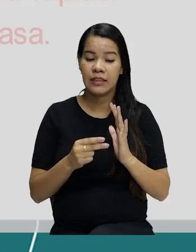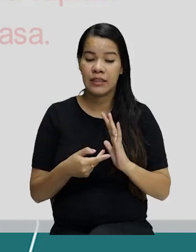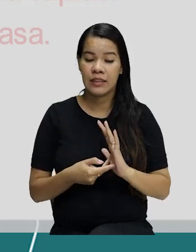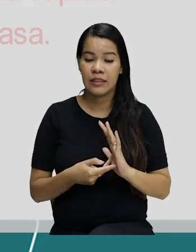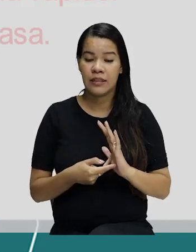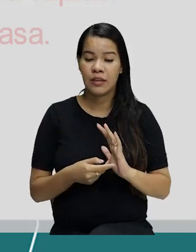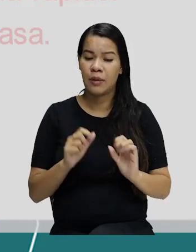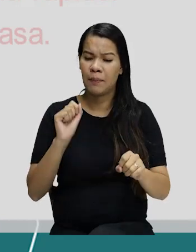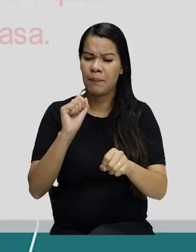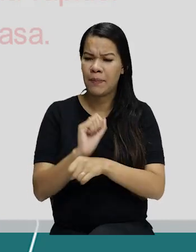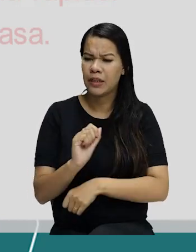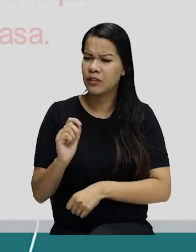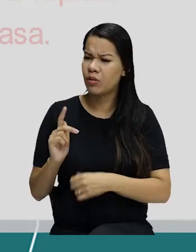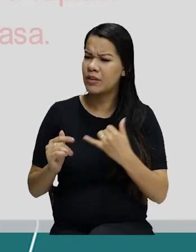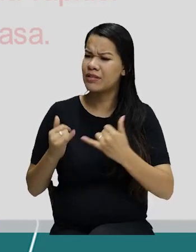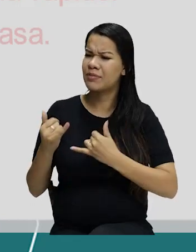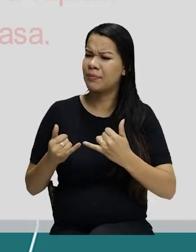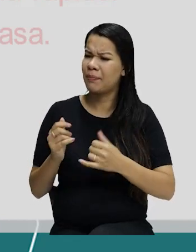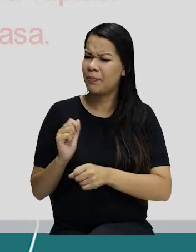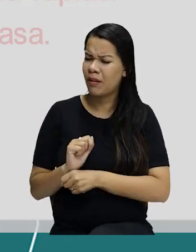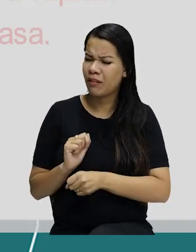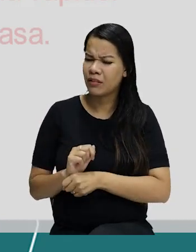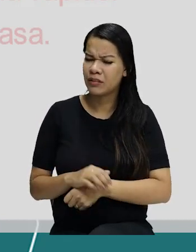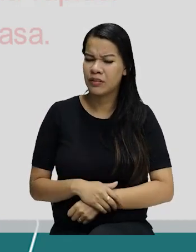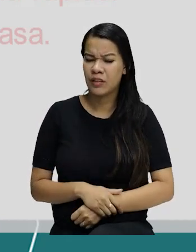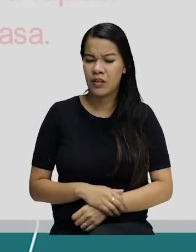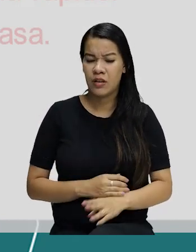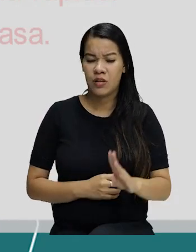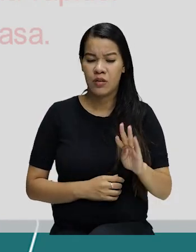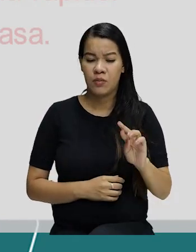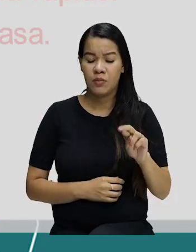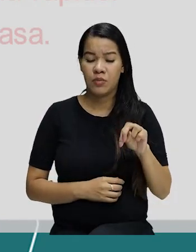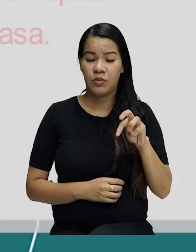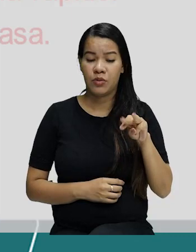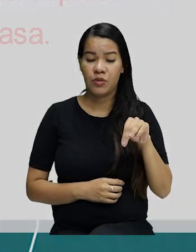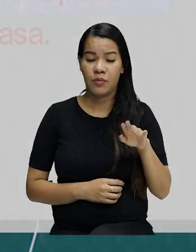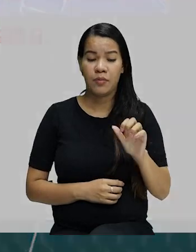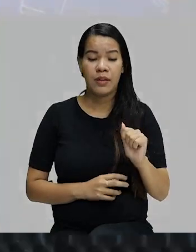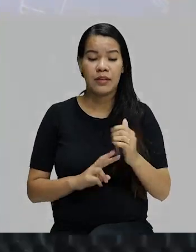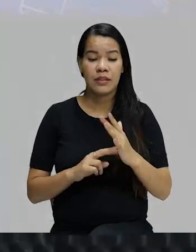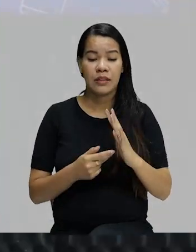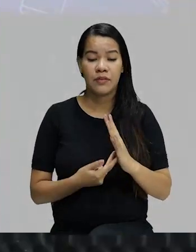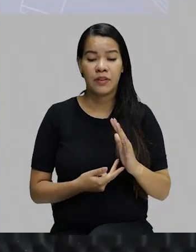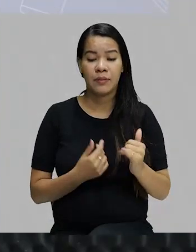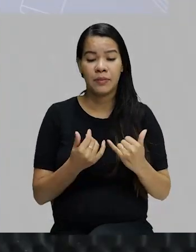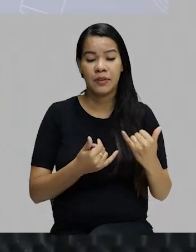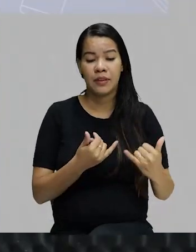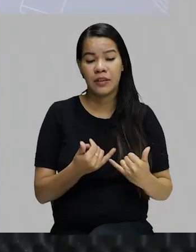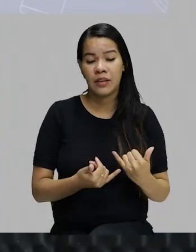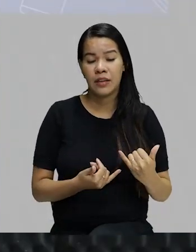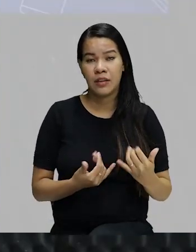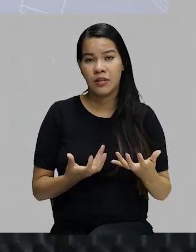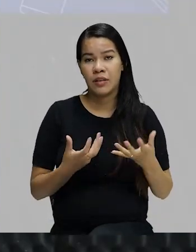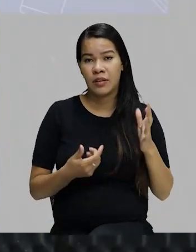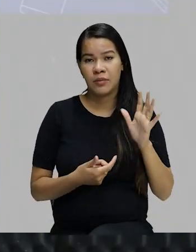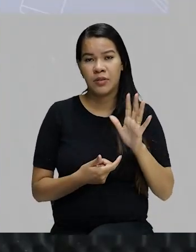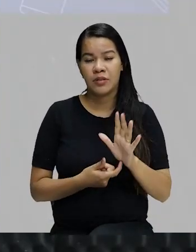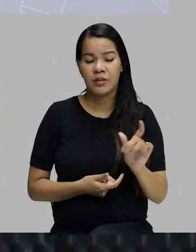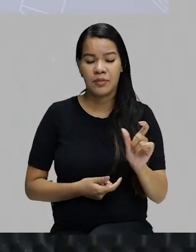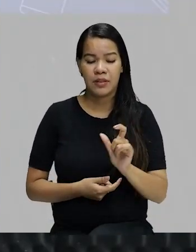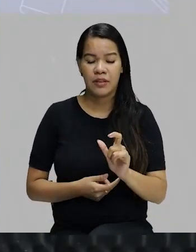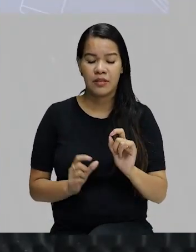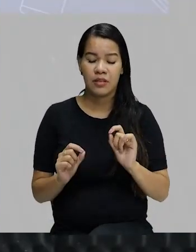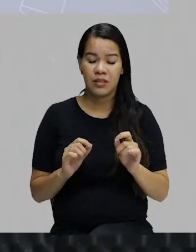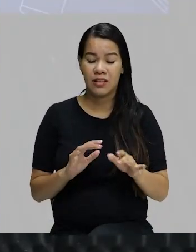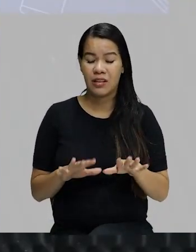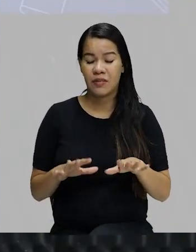pare com essa brincadeira. Broma, brincadeira. Aqui eu vou trazer também para vocês algumas palavrinhas que talvez vocês